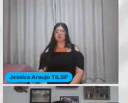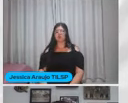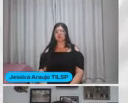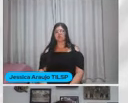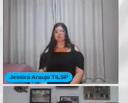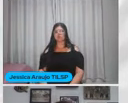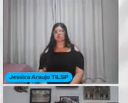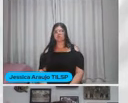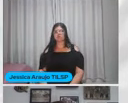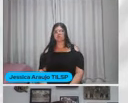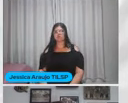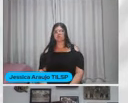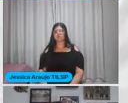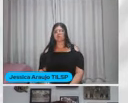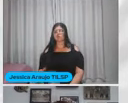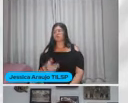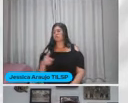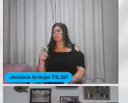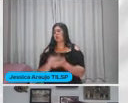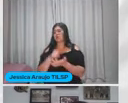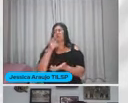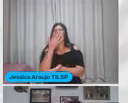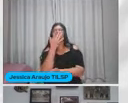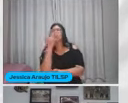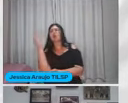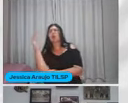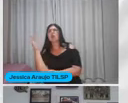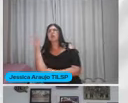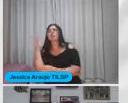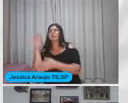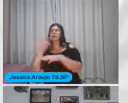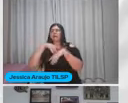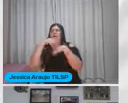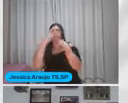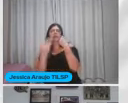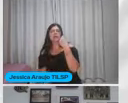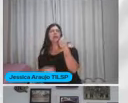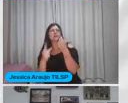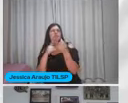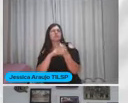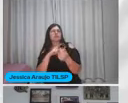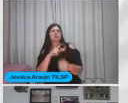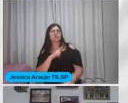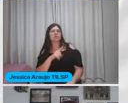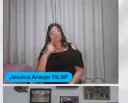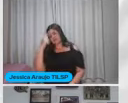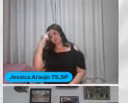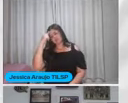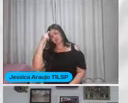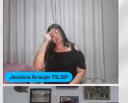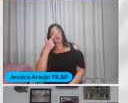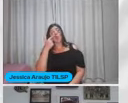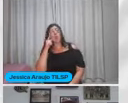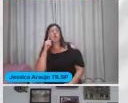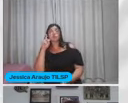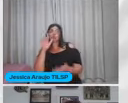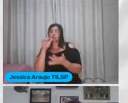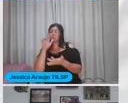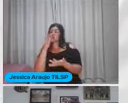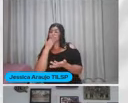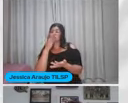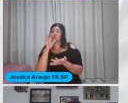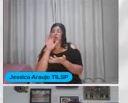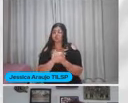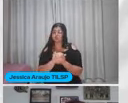folha de verdade De uma folha de árvore Que ela teve Então, a gente tem que pensar E também outros registros E